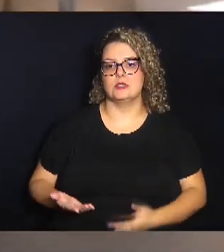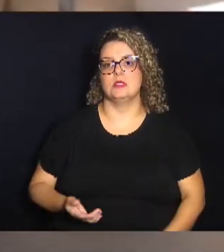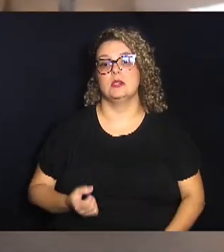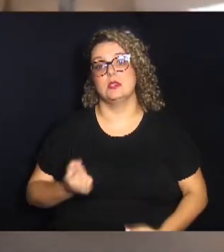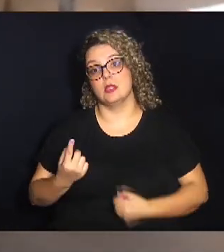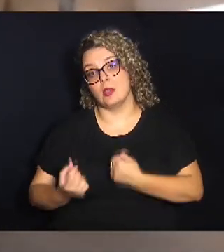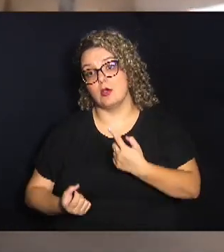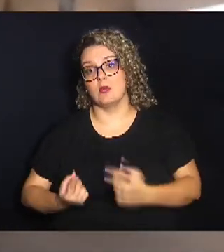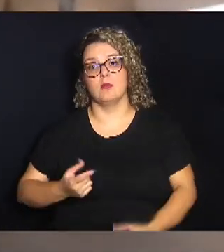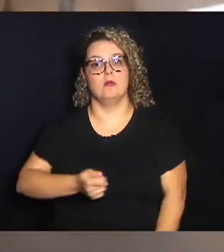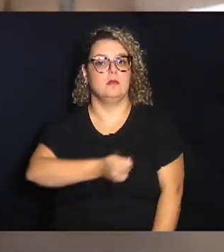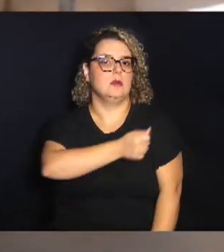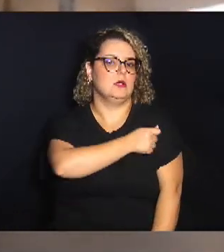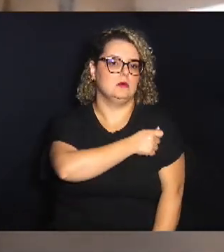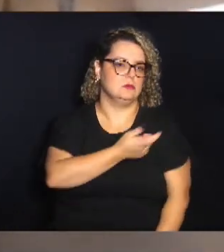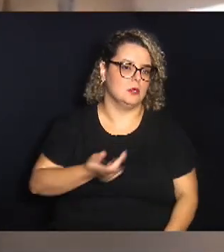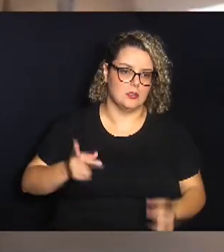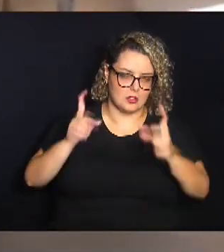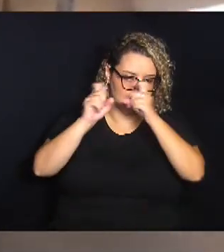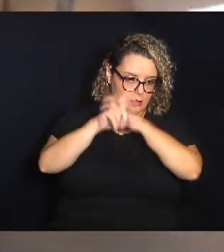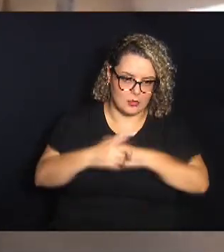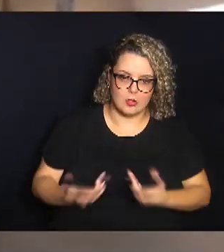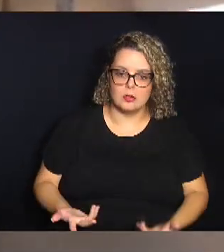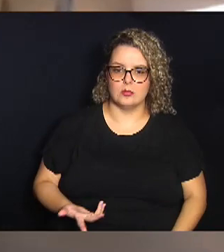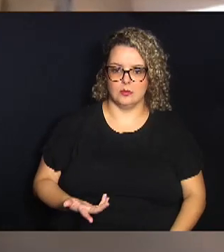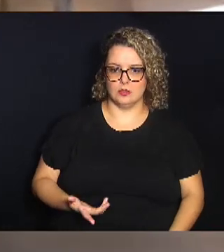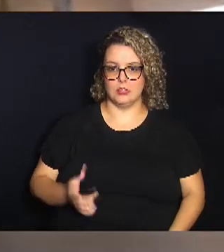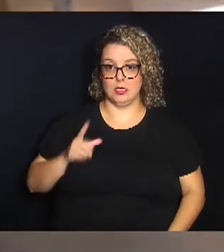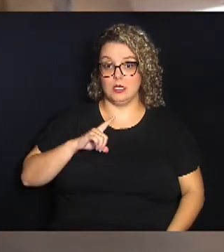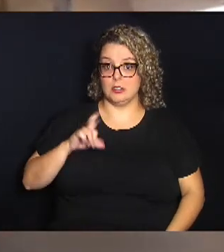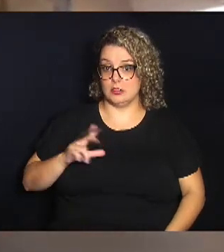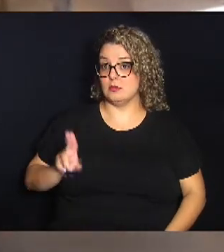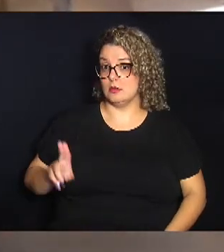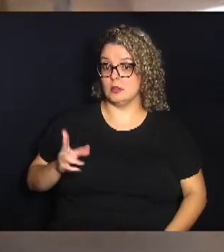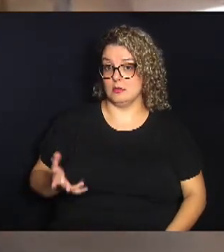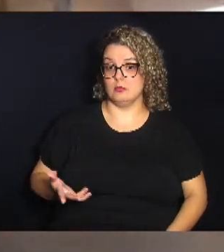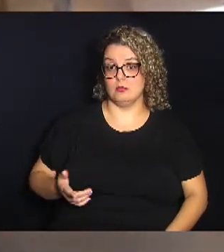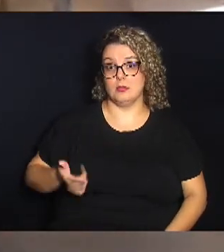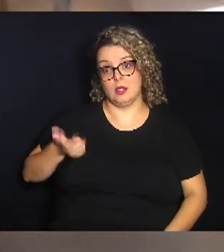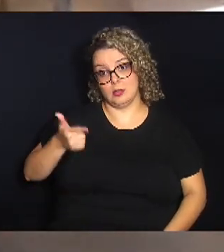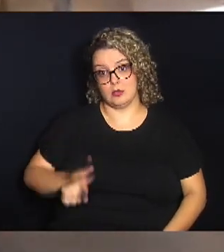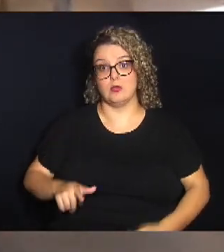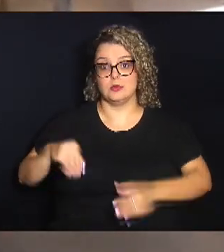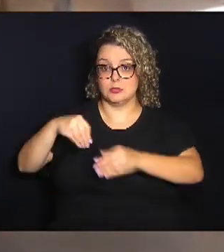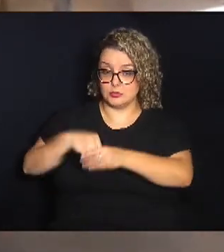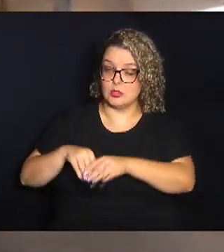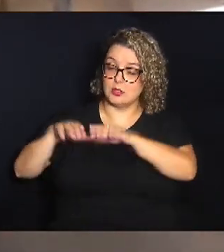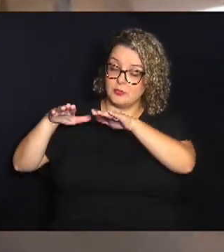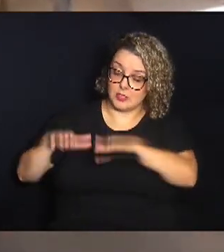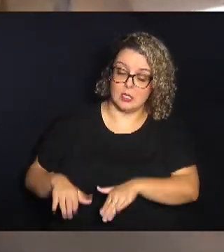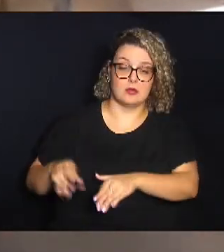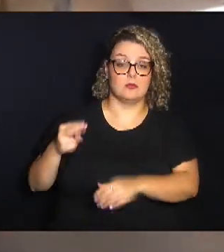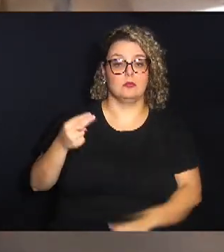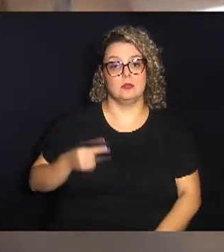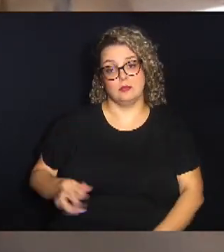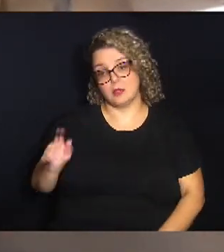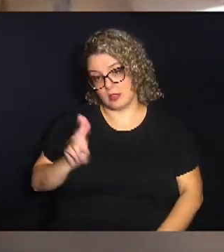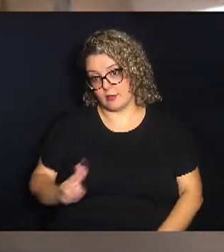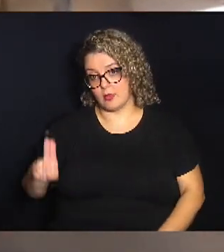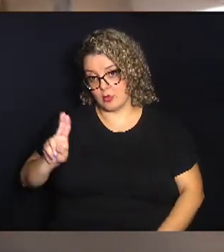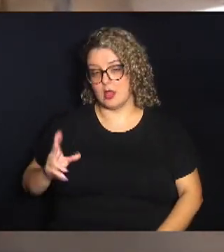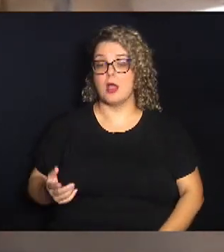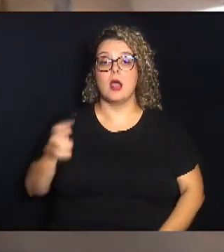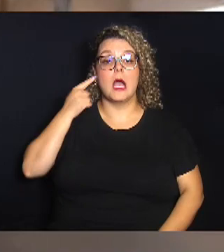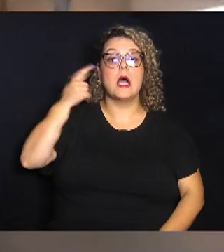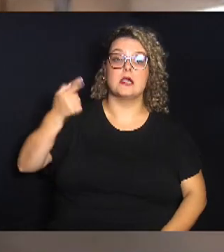dificuldade financeira podem aplicar para se manter na universidade. A ideia é que eles realmente se sintam